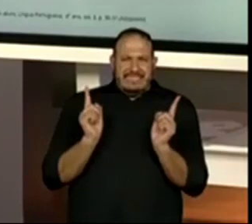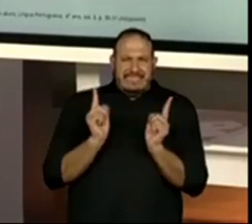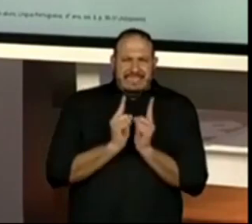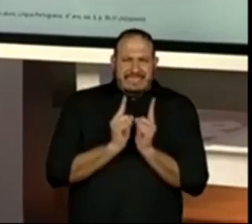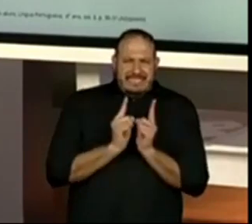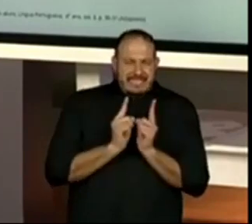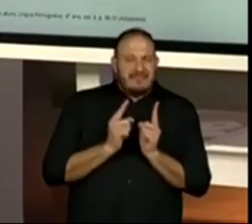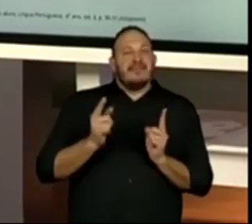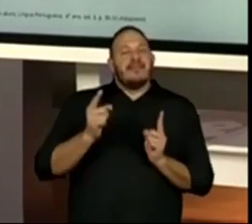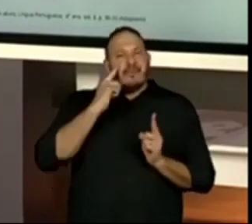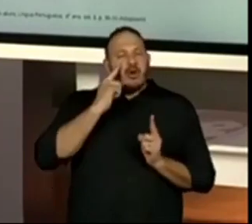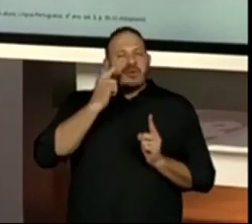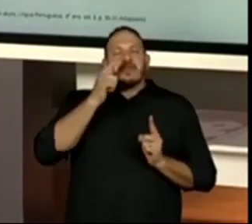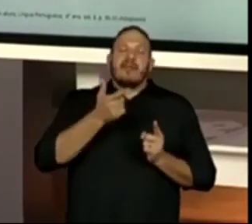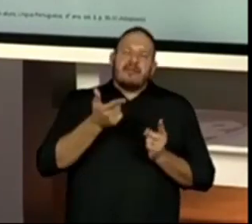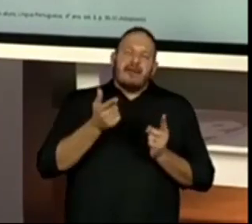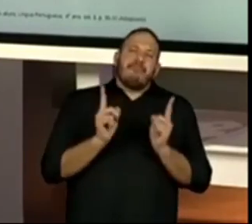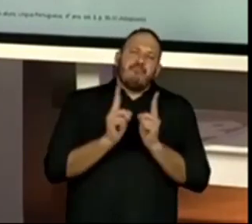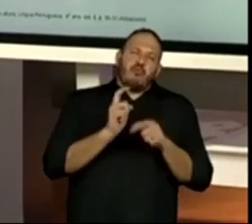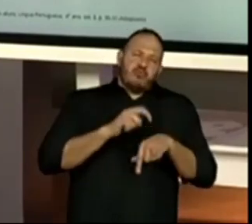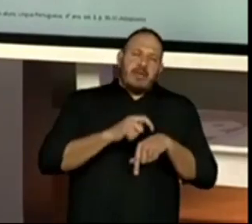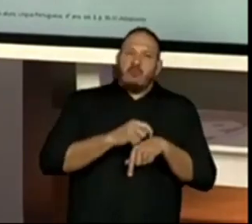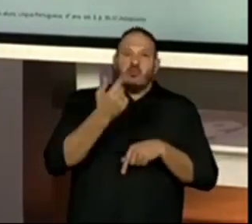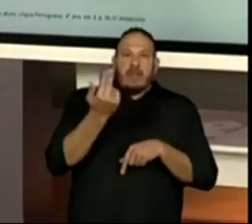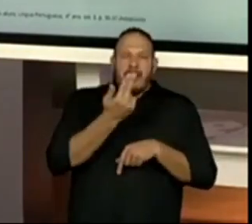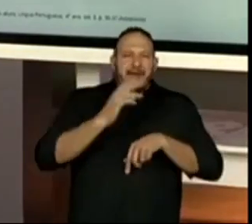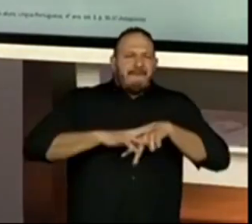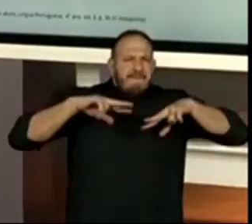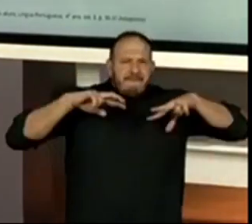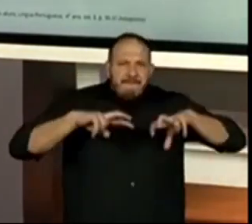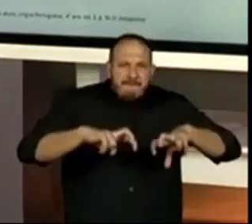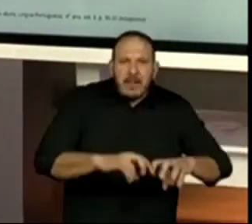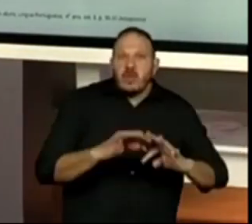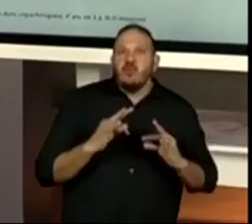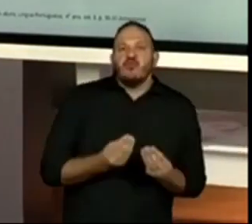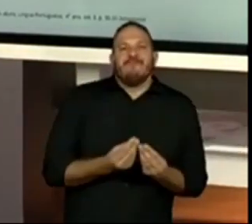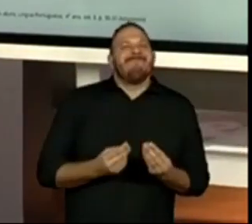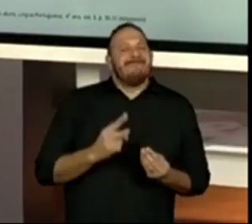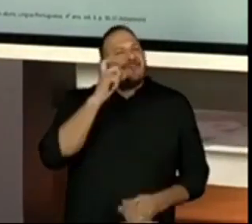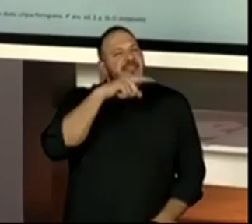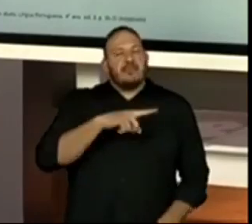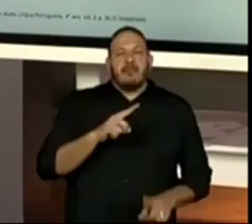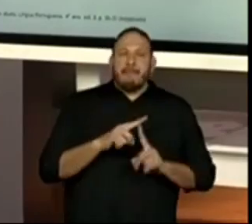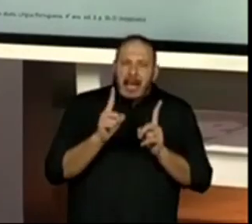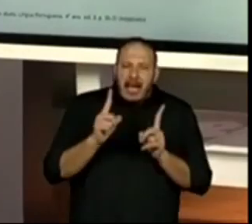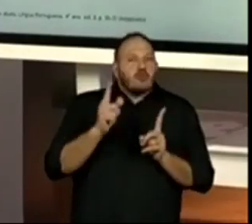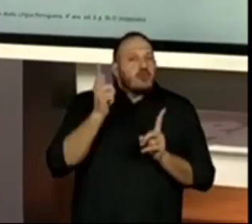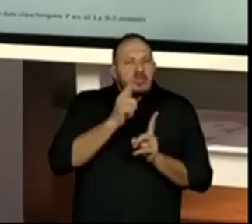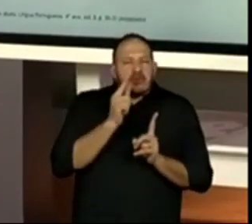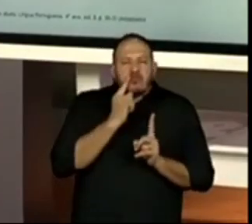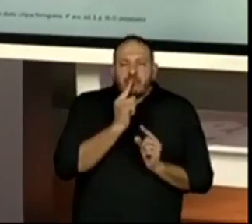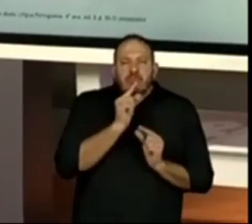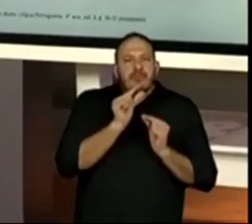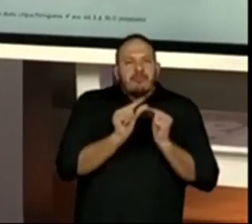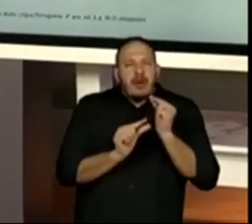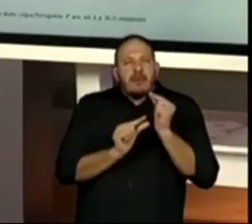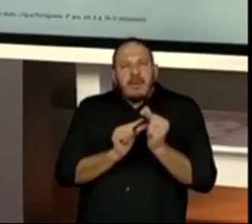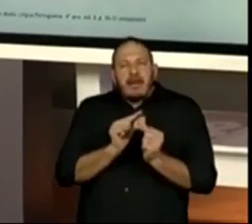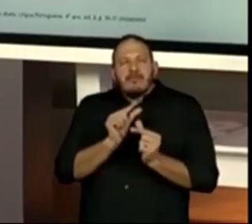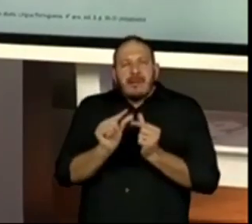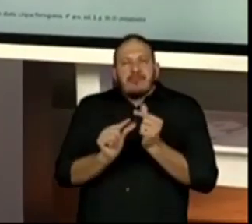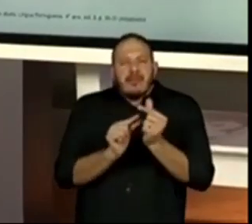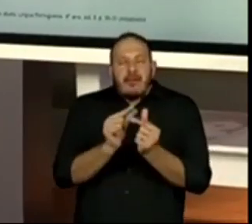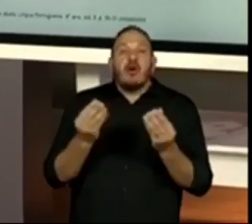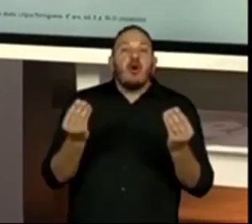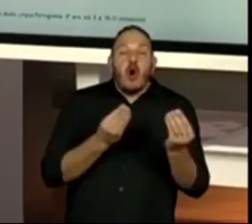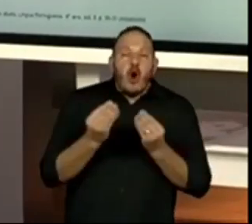aquela profundidade necessária. Então, nós vamos passo a passo garantir como nós deveríamos produzir e